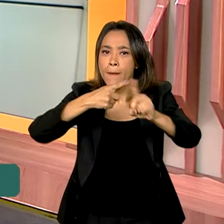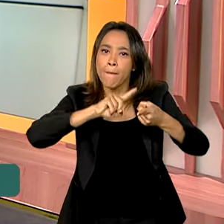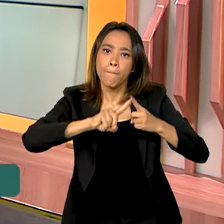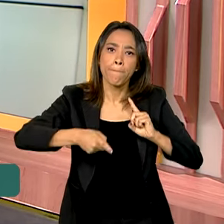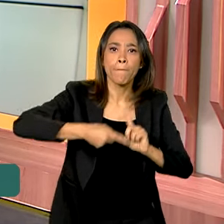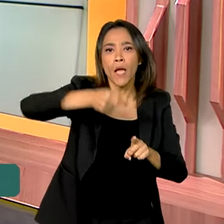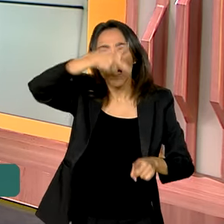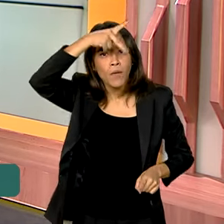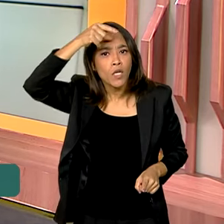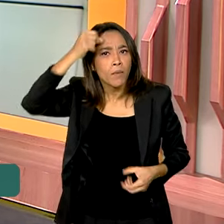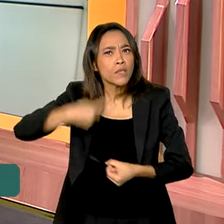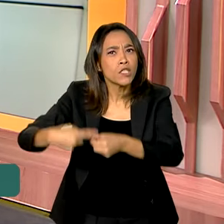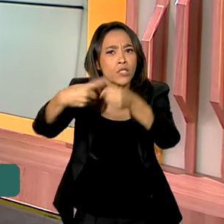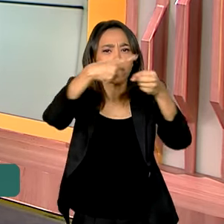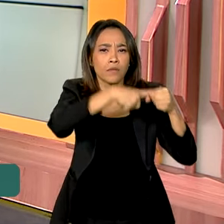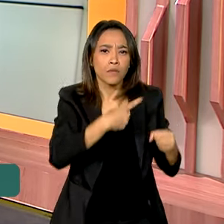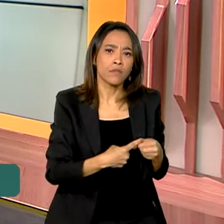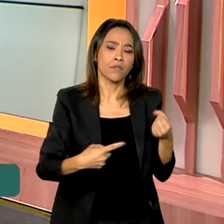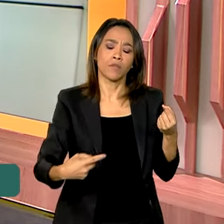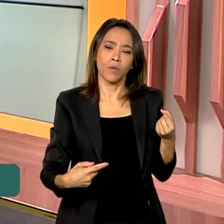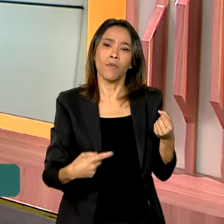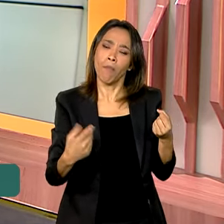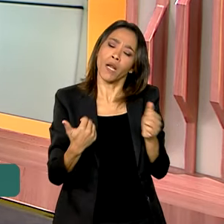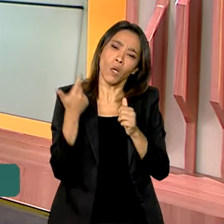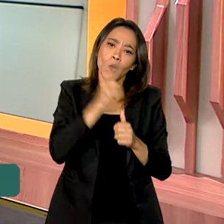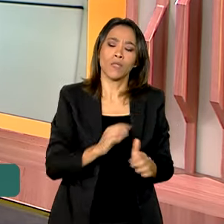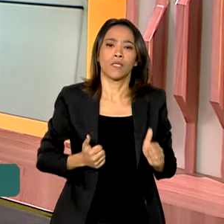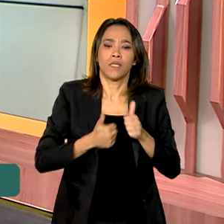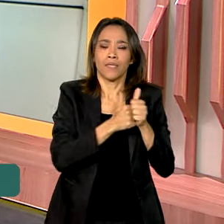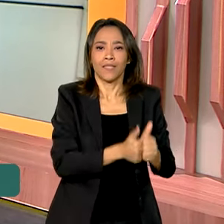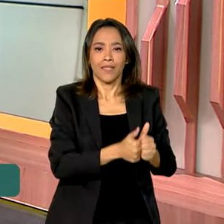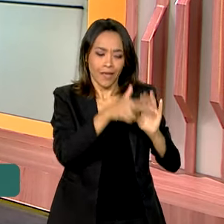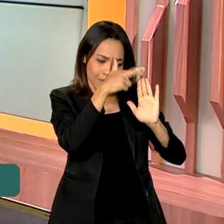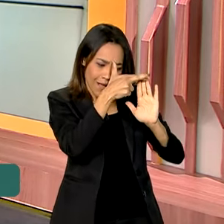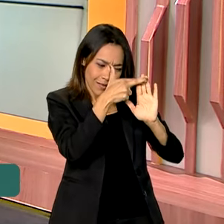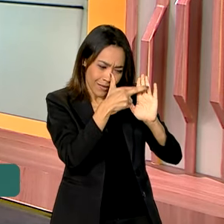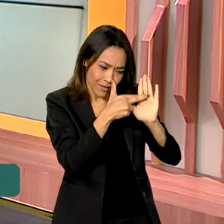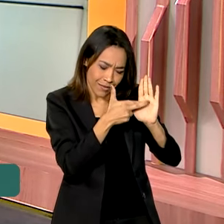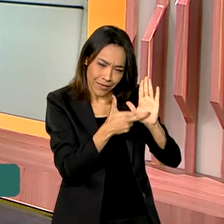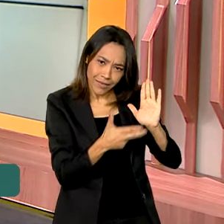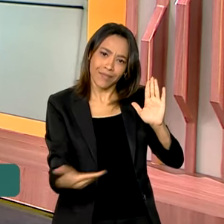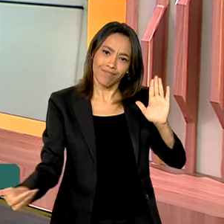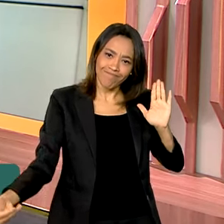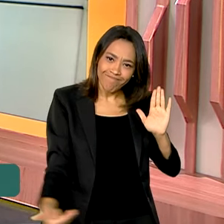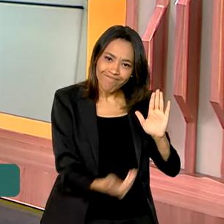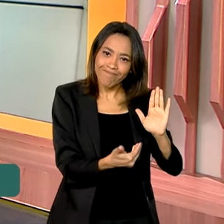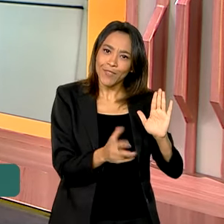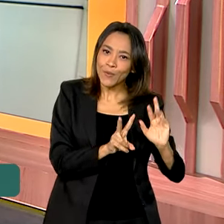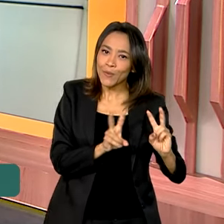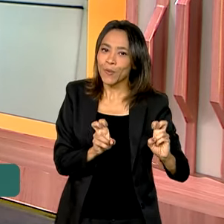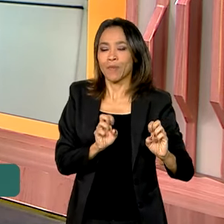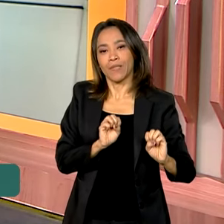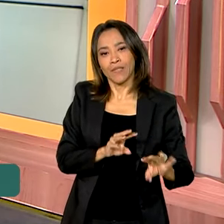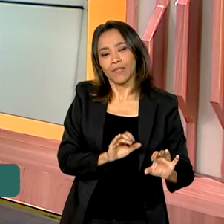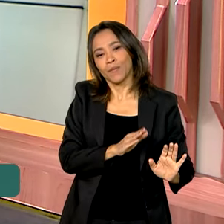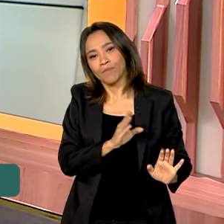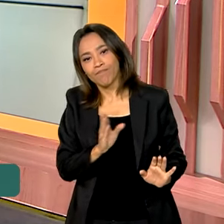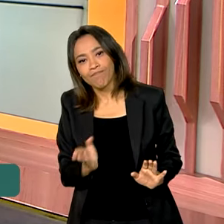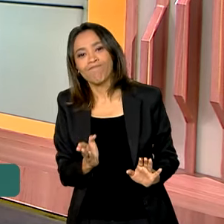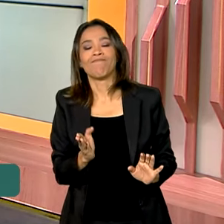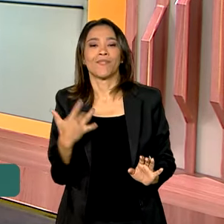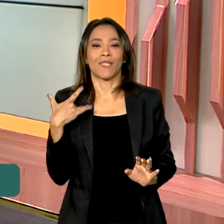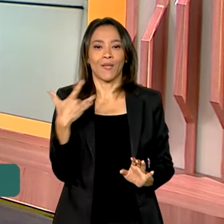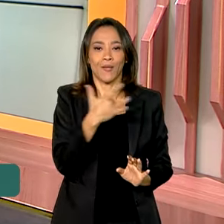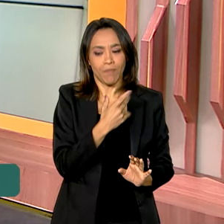os municípios, inclusive para poder cumprir todas essas condicionalidades em relação à educação e à saúde para manter o